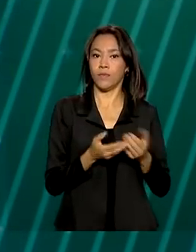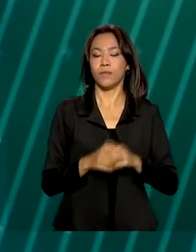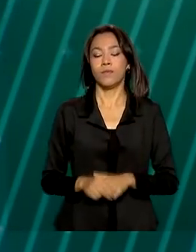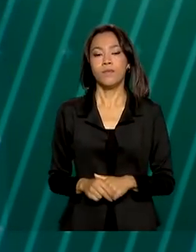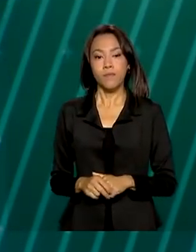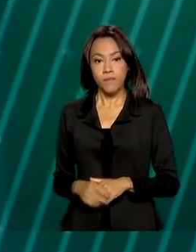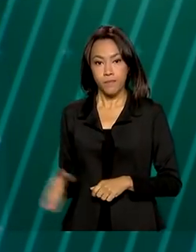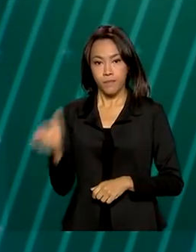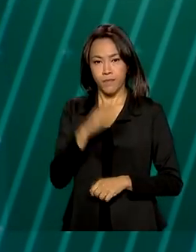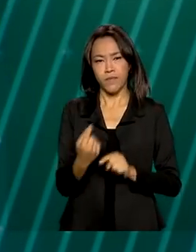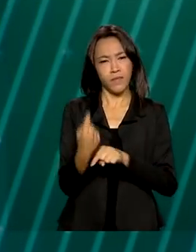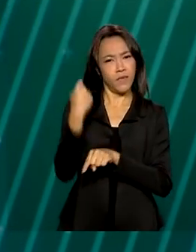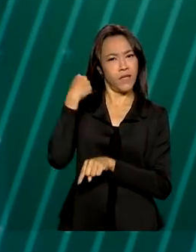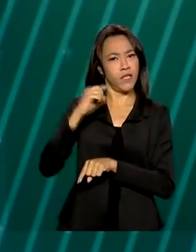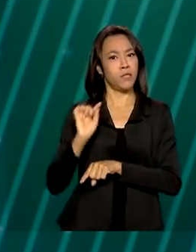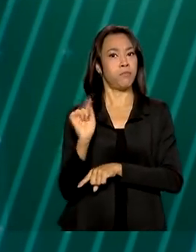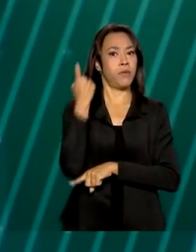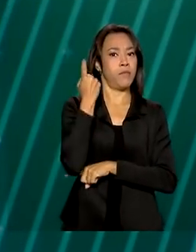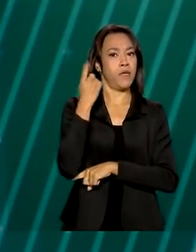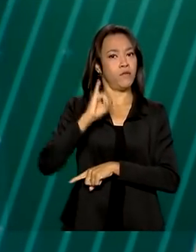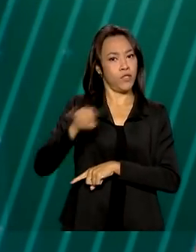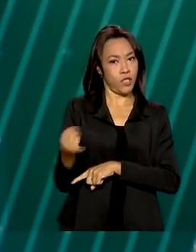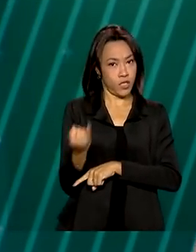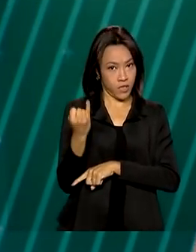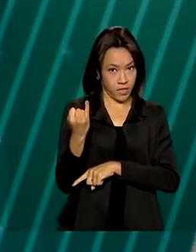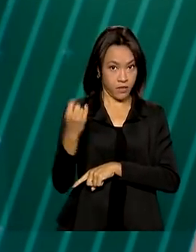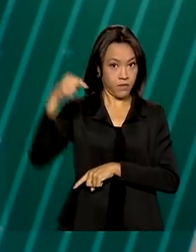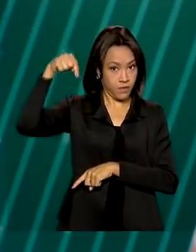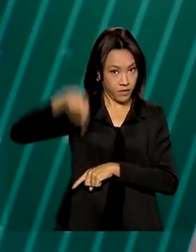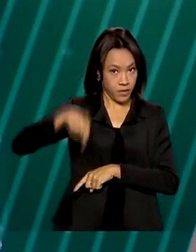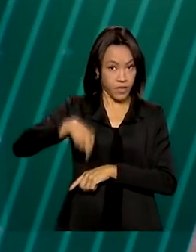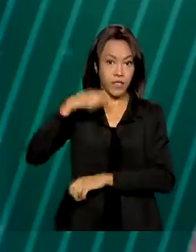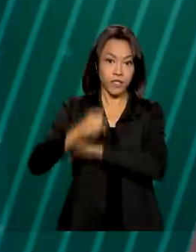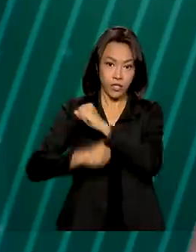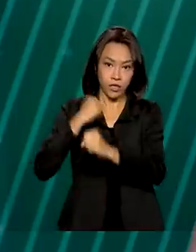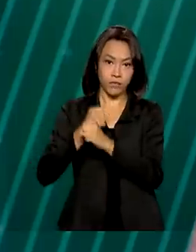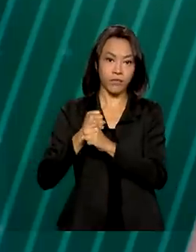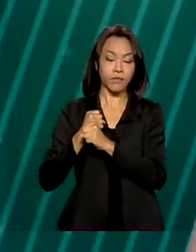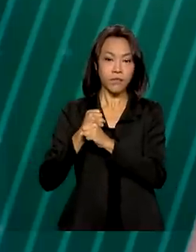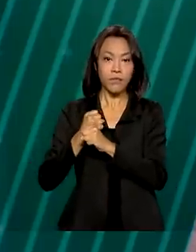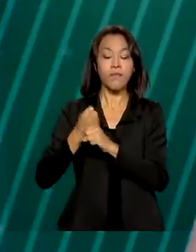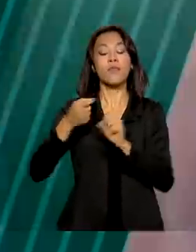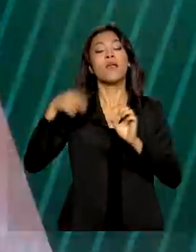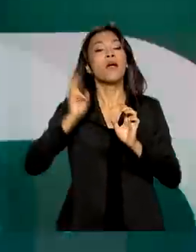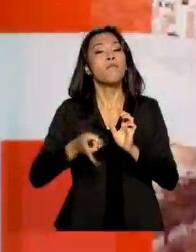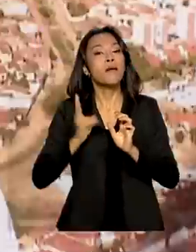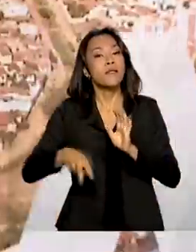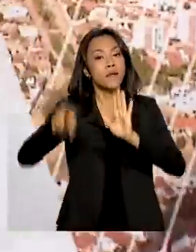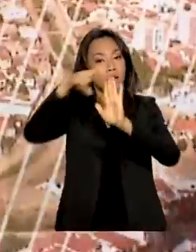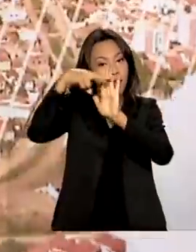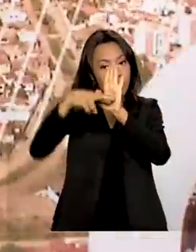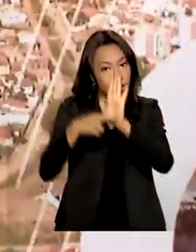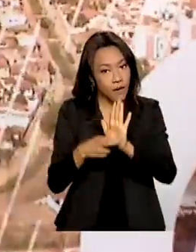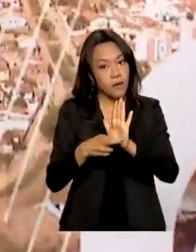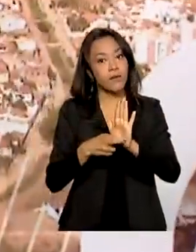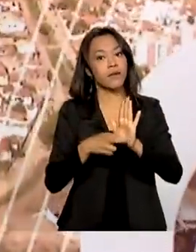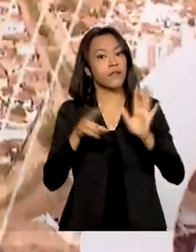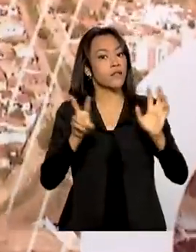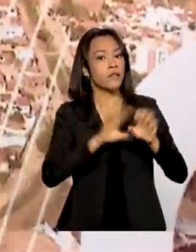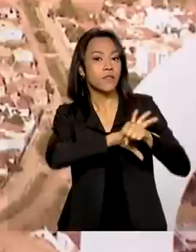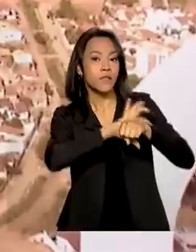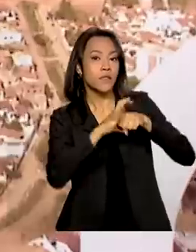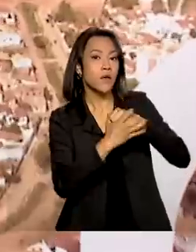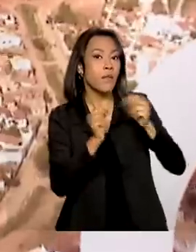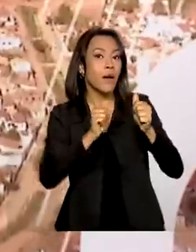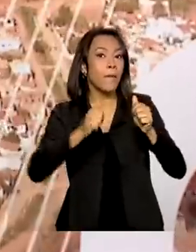Desde 1º de janeiro deste ano, voltaram a valer as regras anteriores à pandemia de covid-19 para alteração